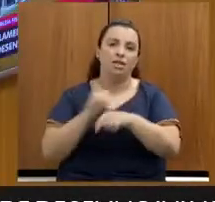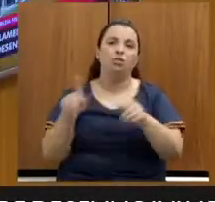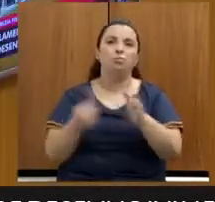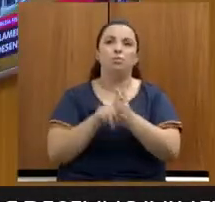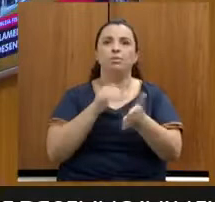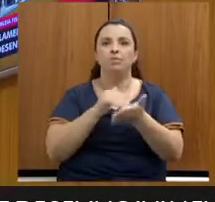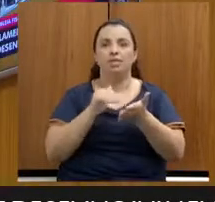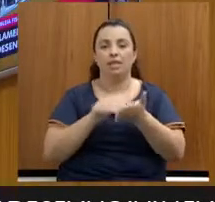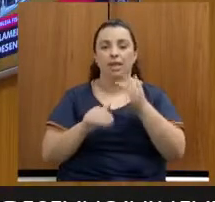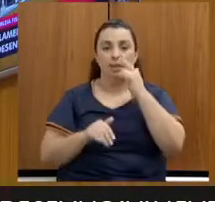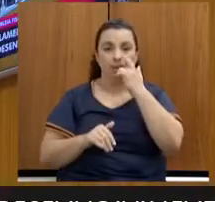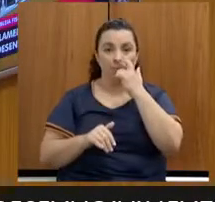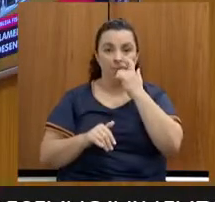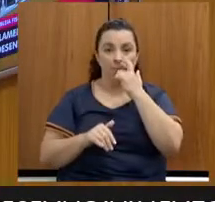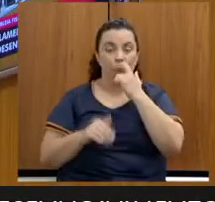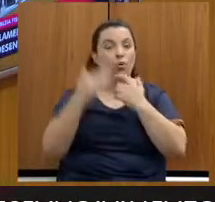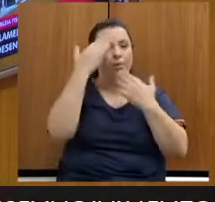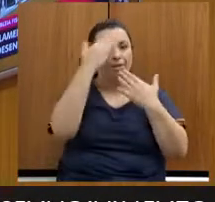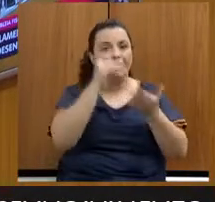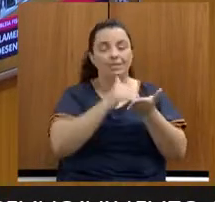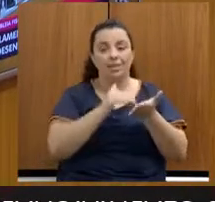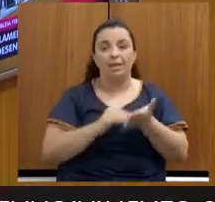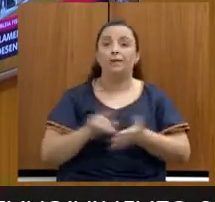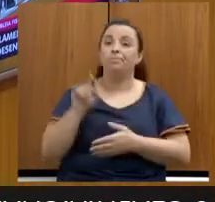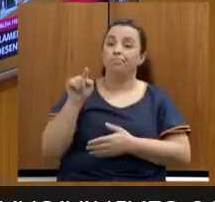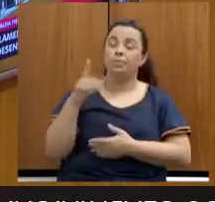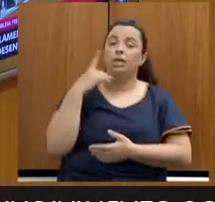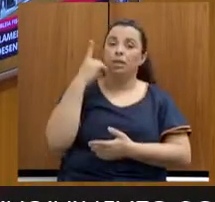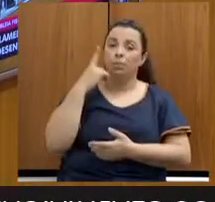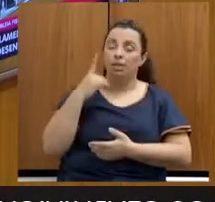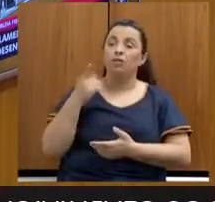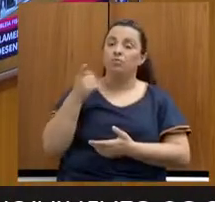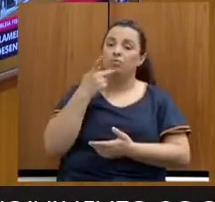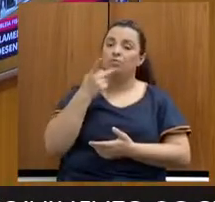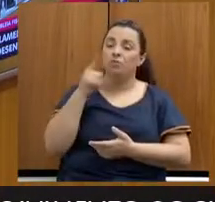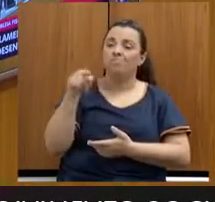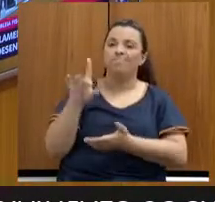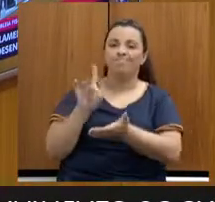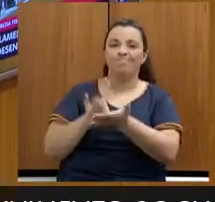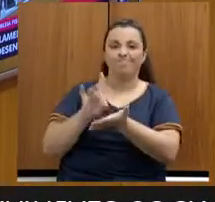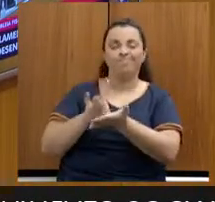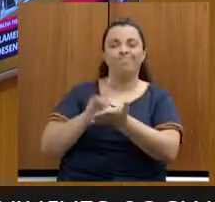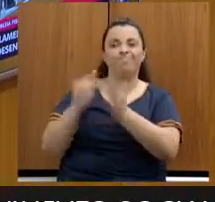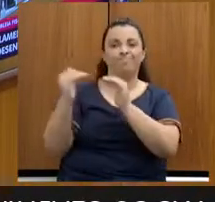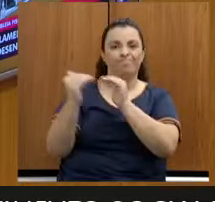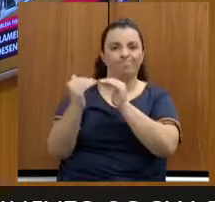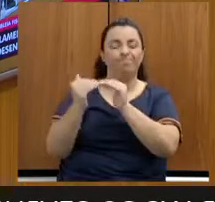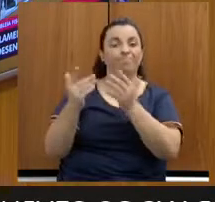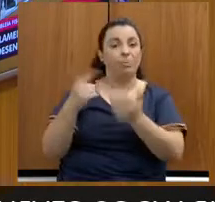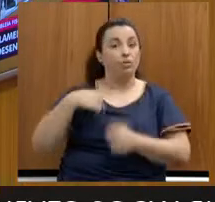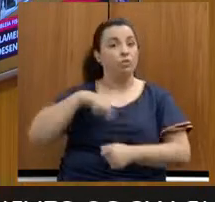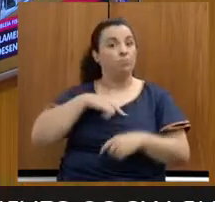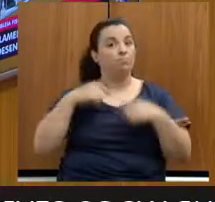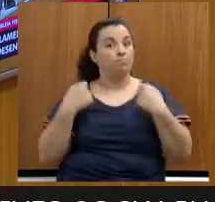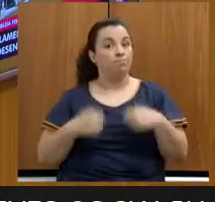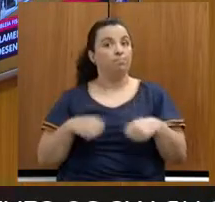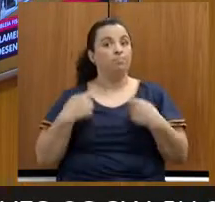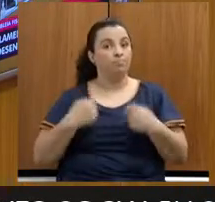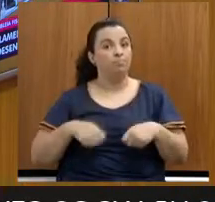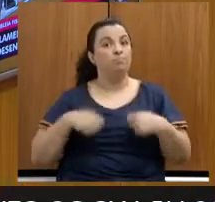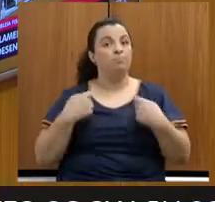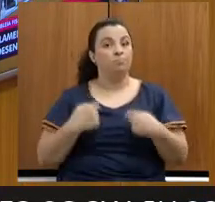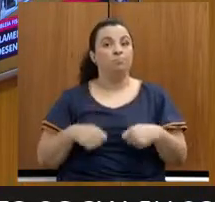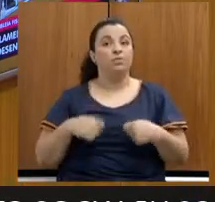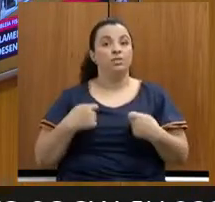Celinho, sobre esse assunto que você abordou tão bem, é uma realidade, não é? Nós precisamos de